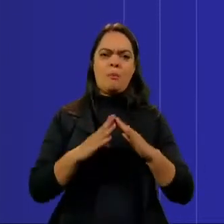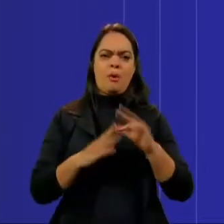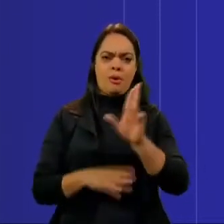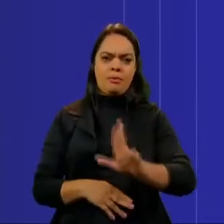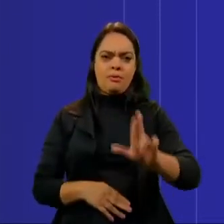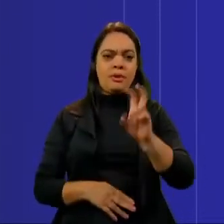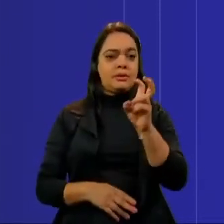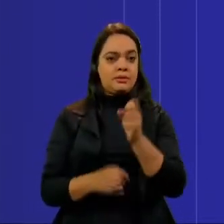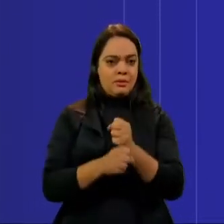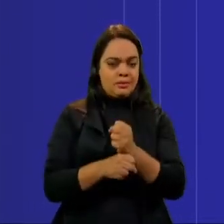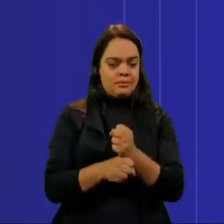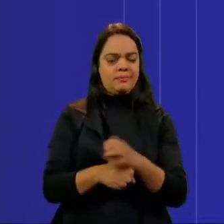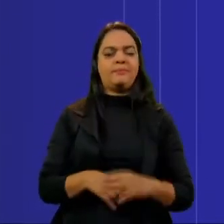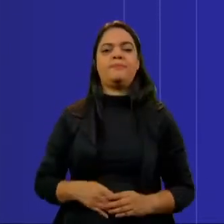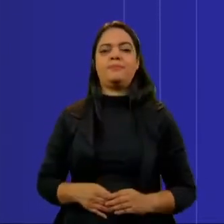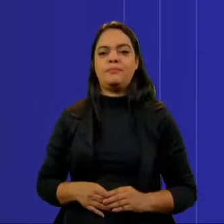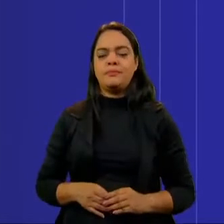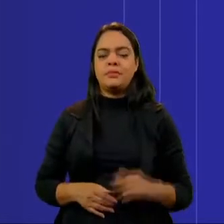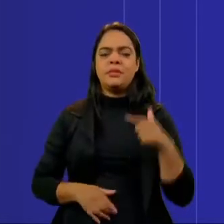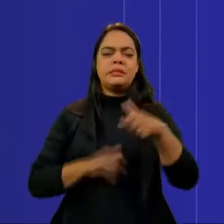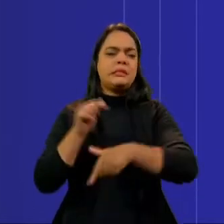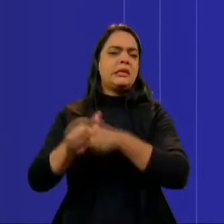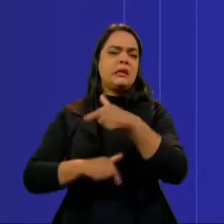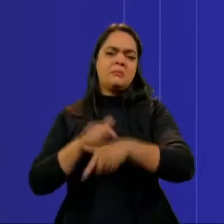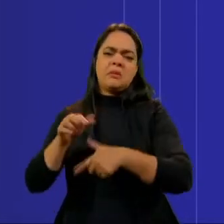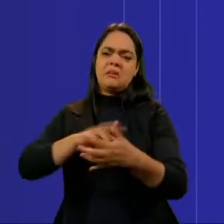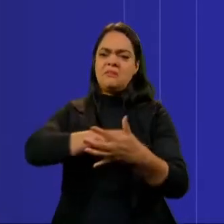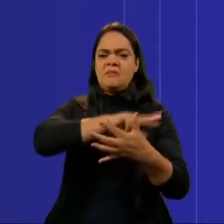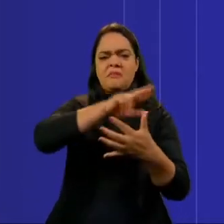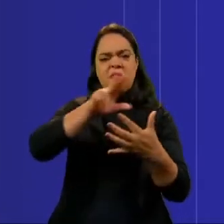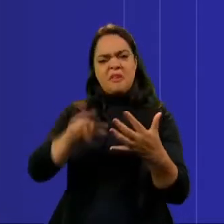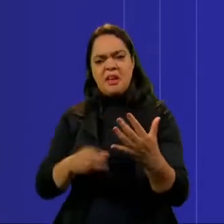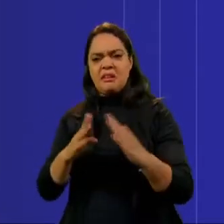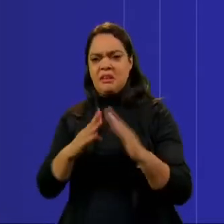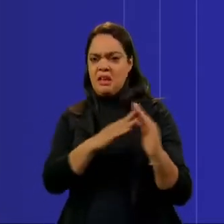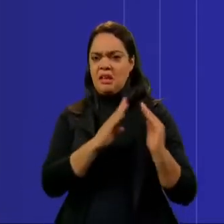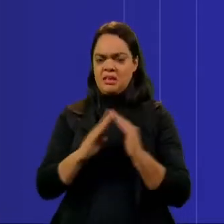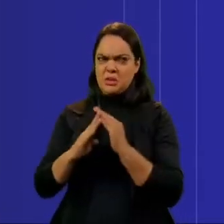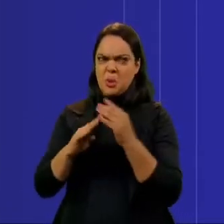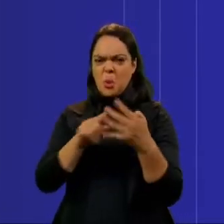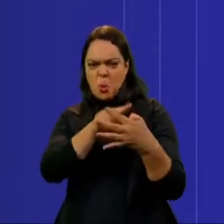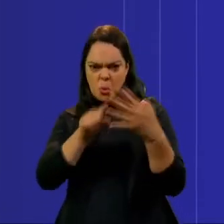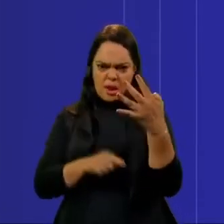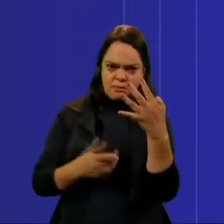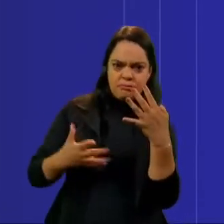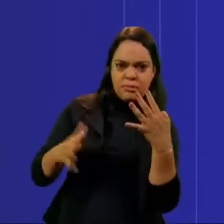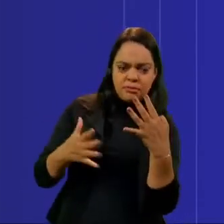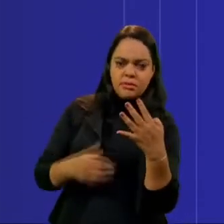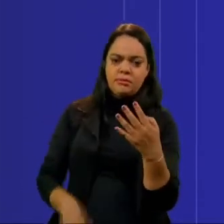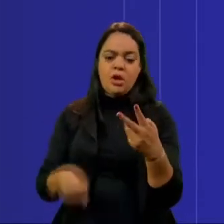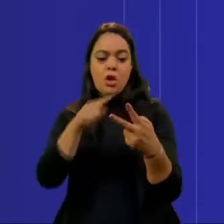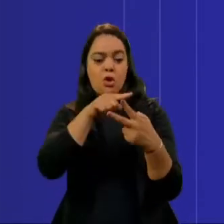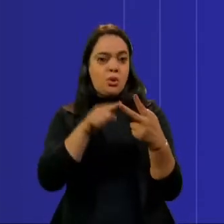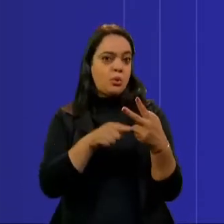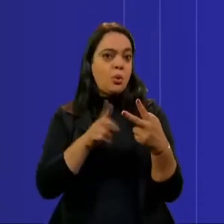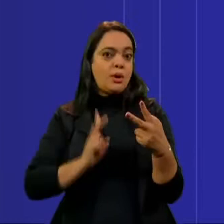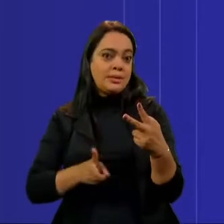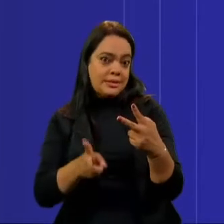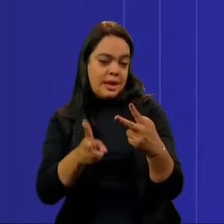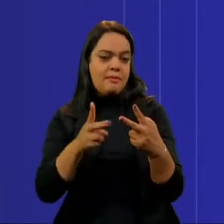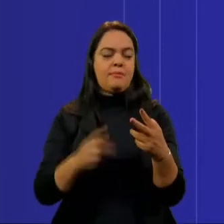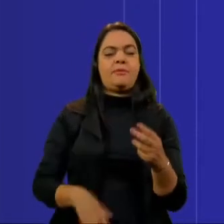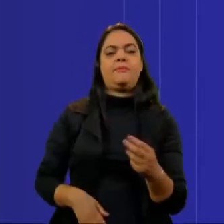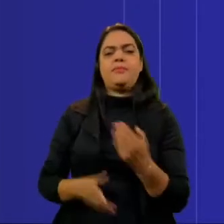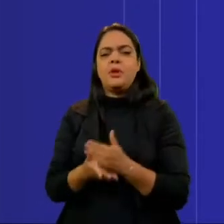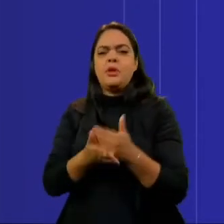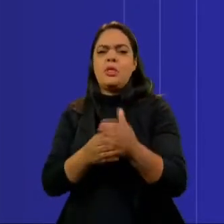anos. Eu trabalho em vários lugares, em mais ou menos quatro casas, mas duas são fixas. No início da pandemia,